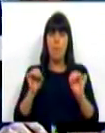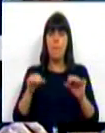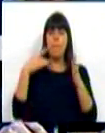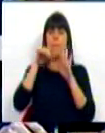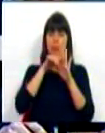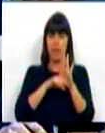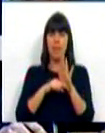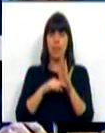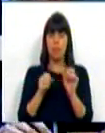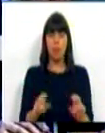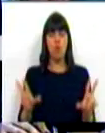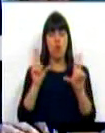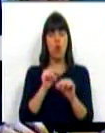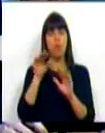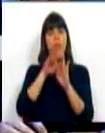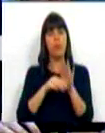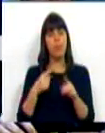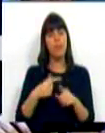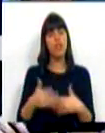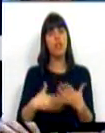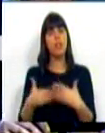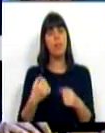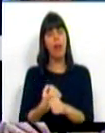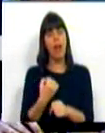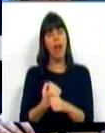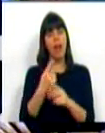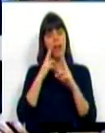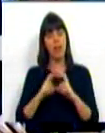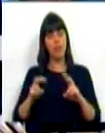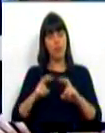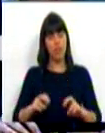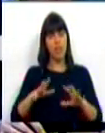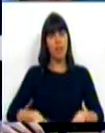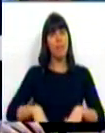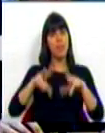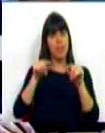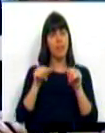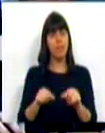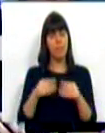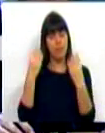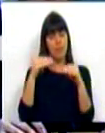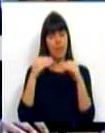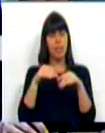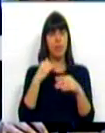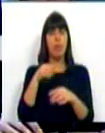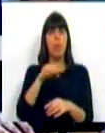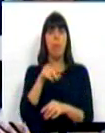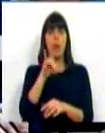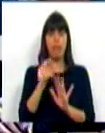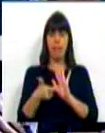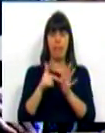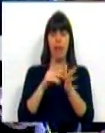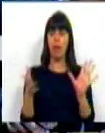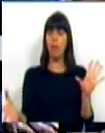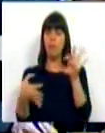princípios para um novo programa de estímulo à actividade de investigação e desenvolvimento no ensino politécnico, em